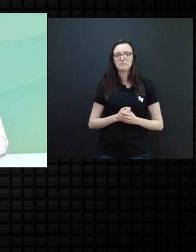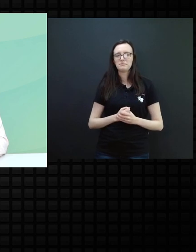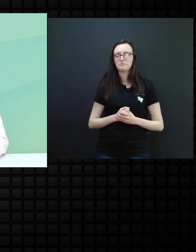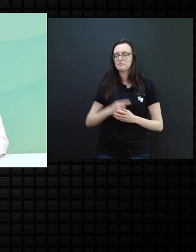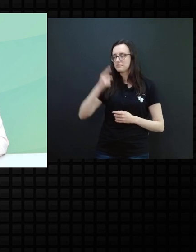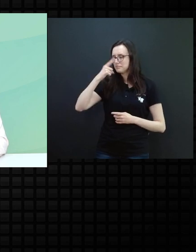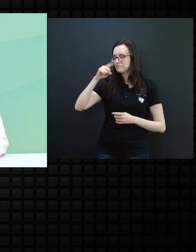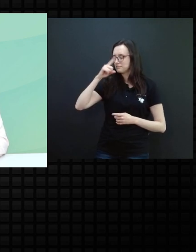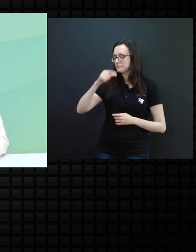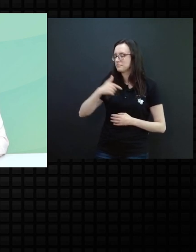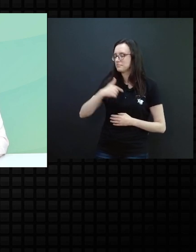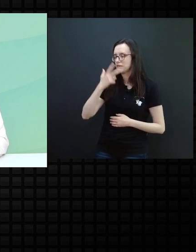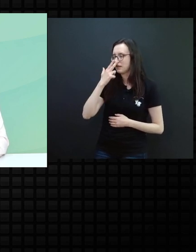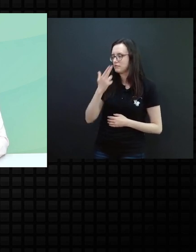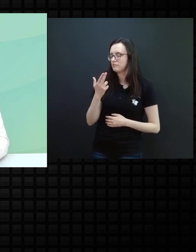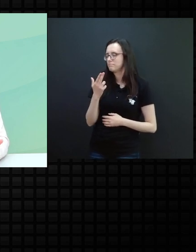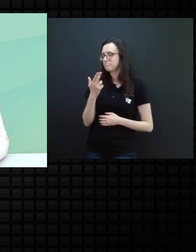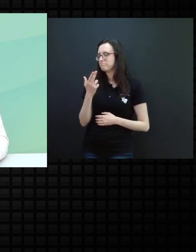Carol, eu acho assim,